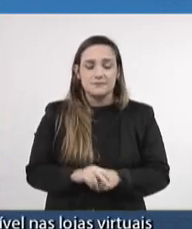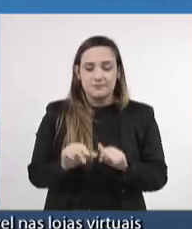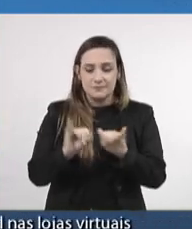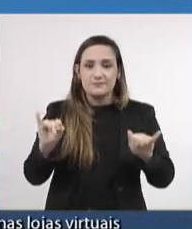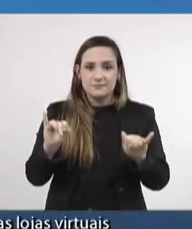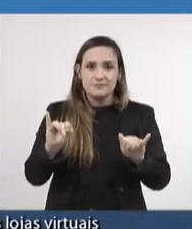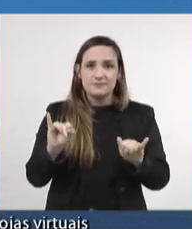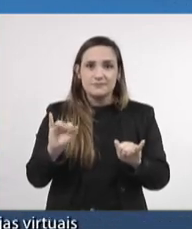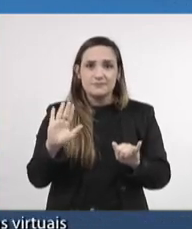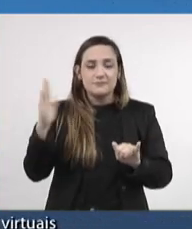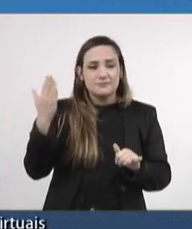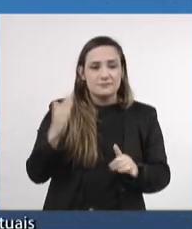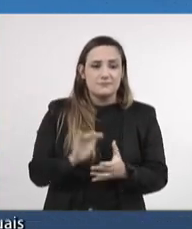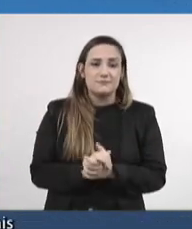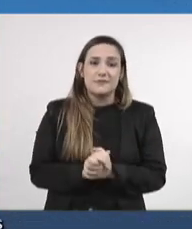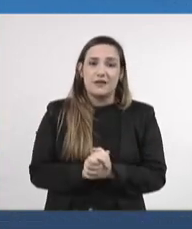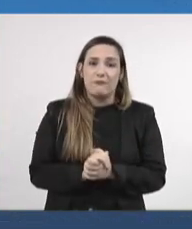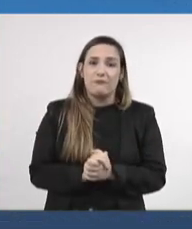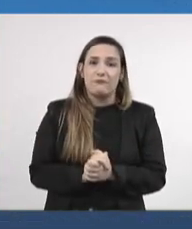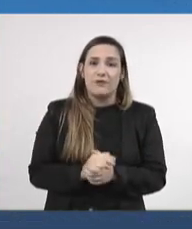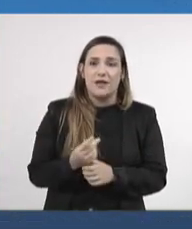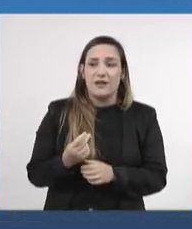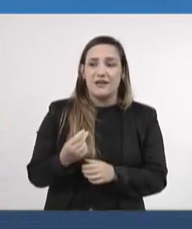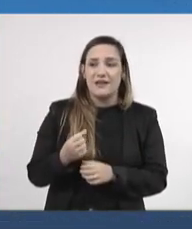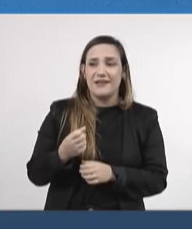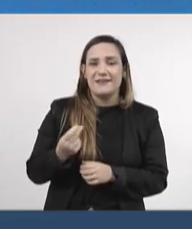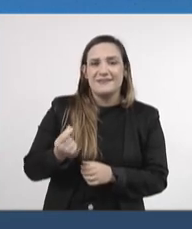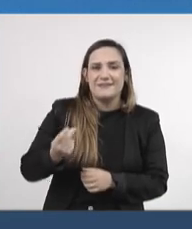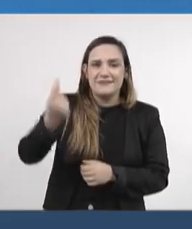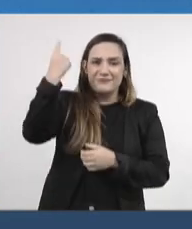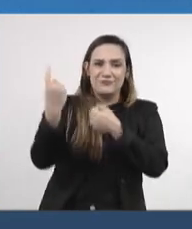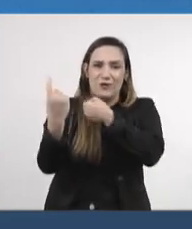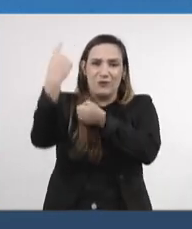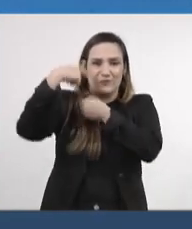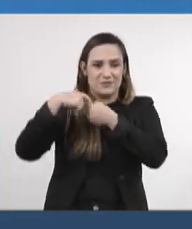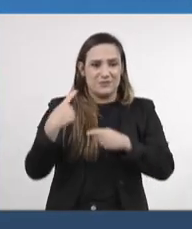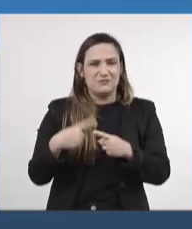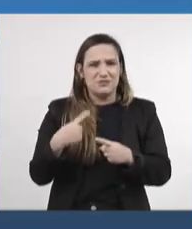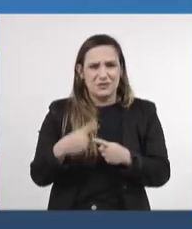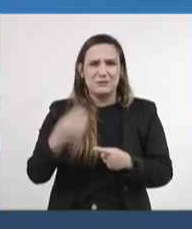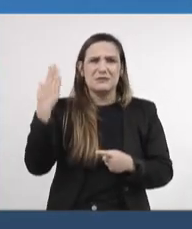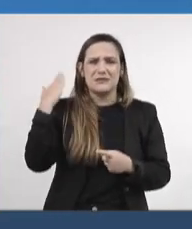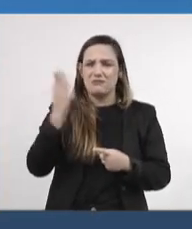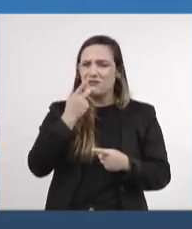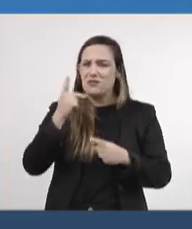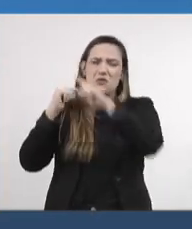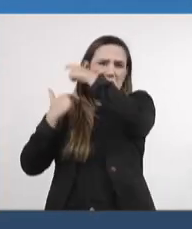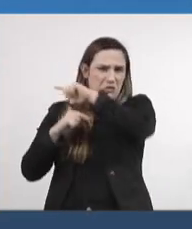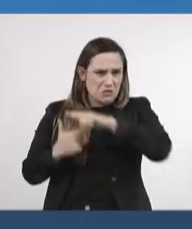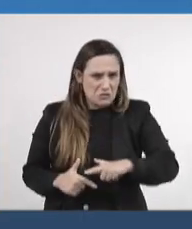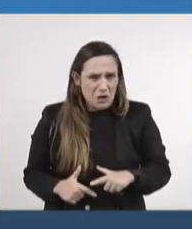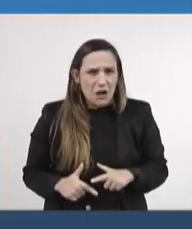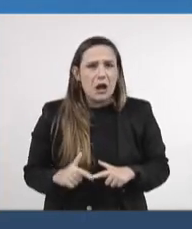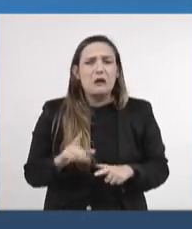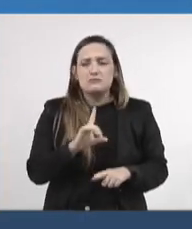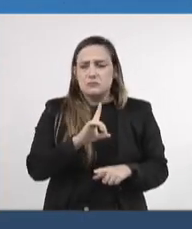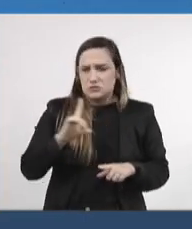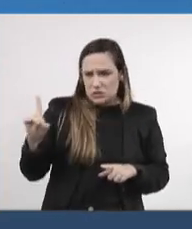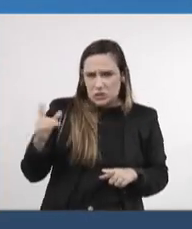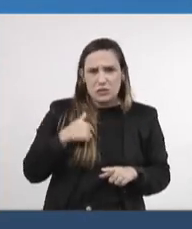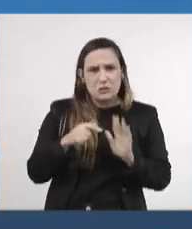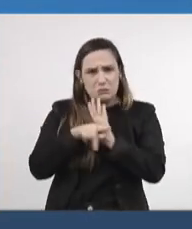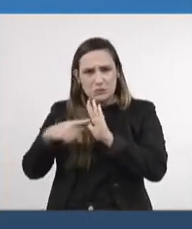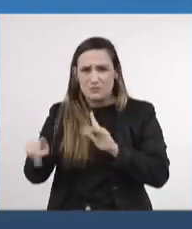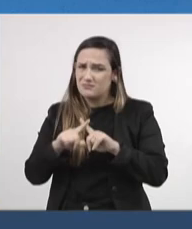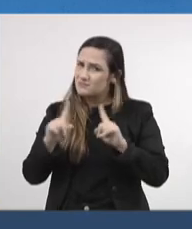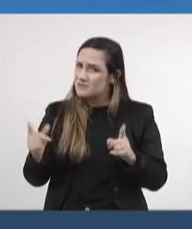retroativa. Porque uma vez que ele falou que era conservador, que era de direita, e o que nós estamos vendo no